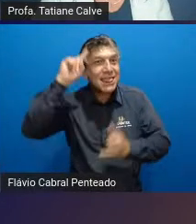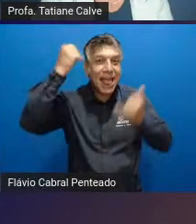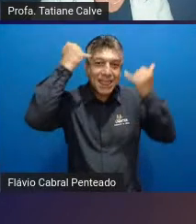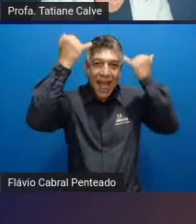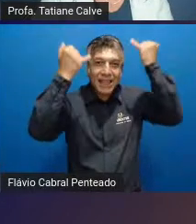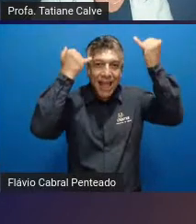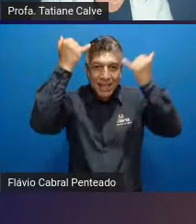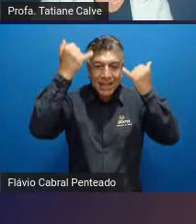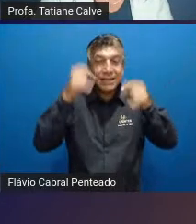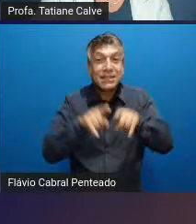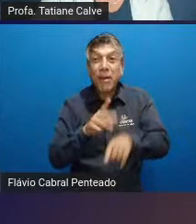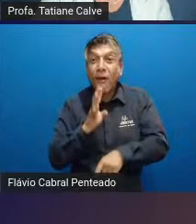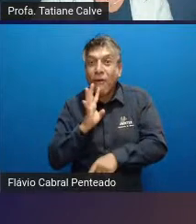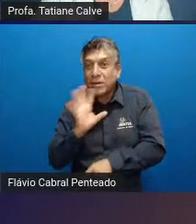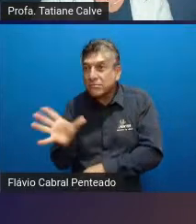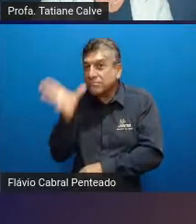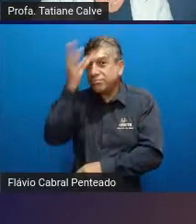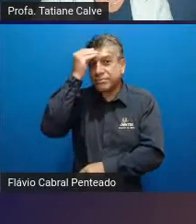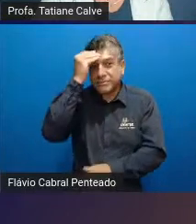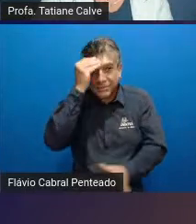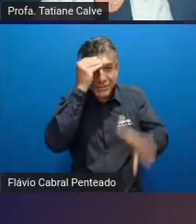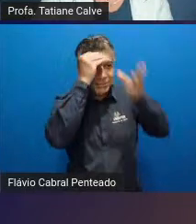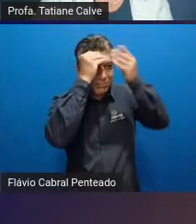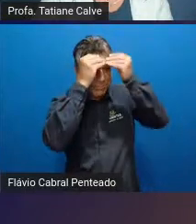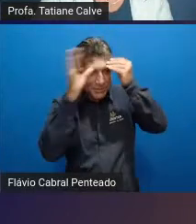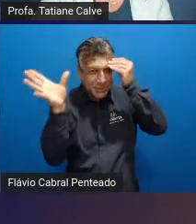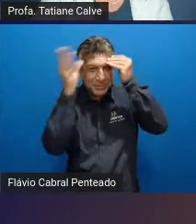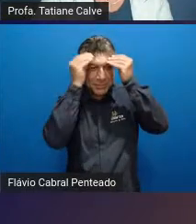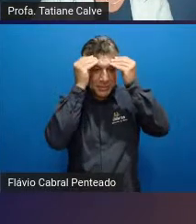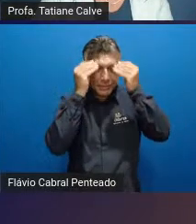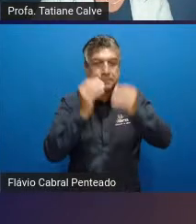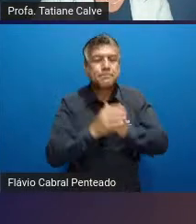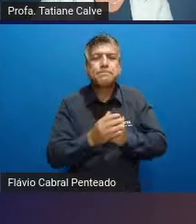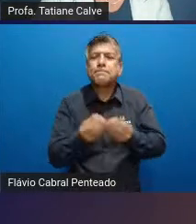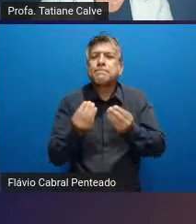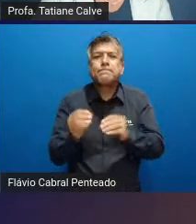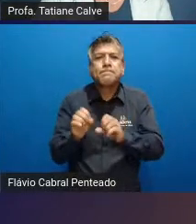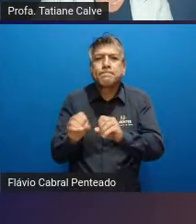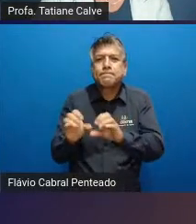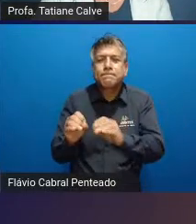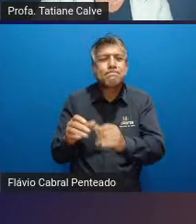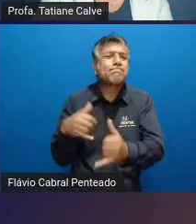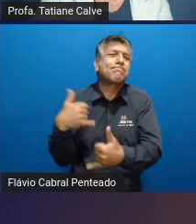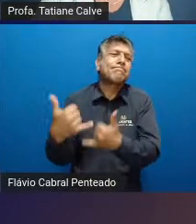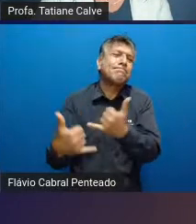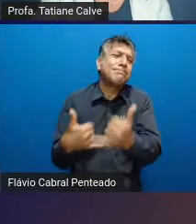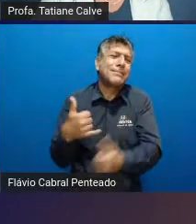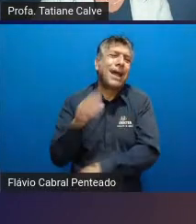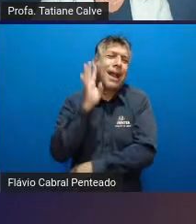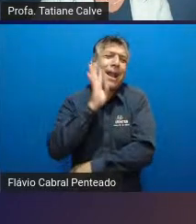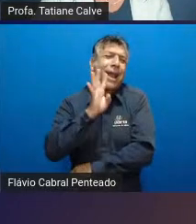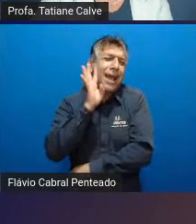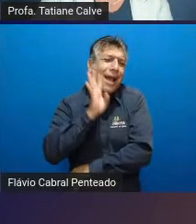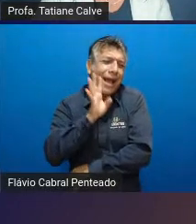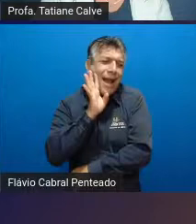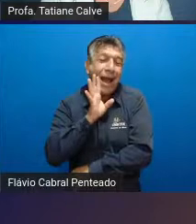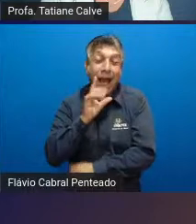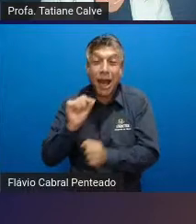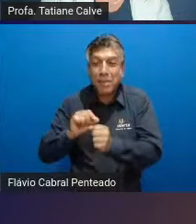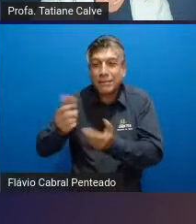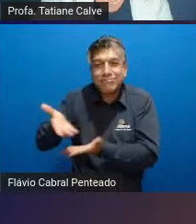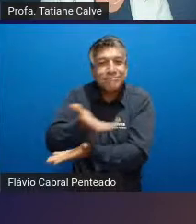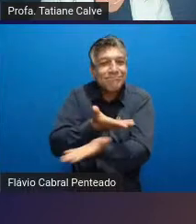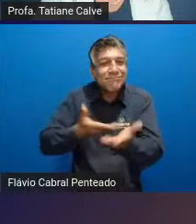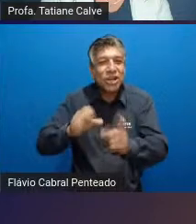aquisição de conhecimentos no intuito de um educar divertido de forma a promover interação